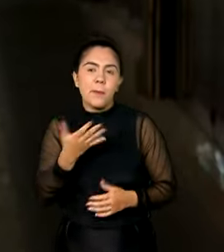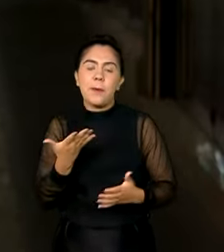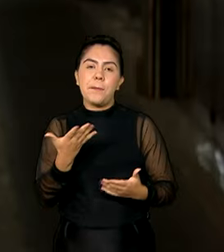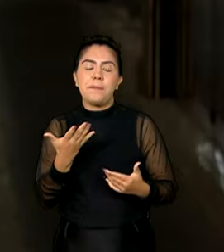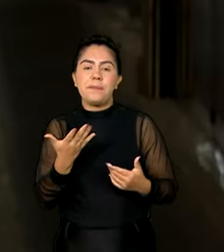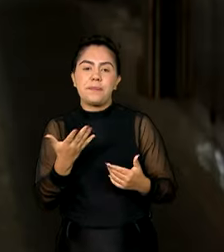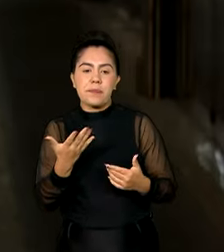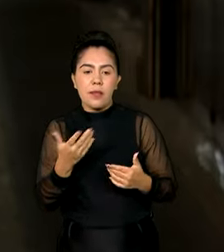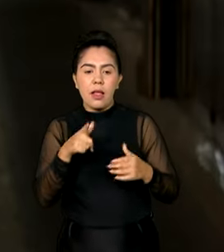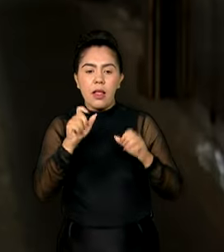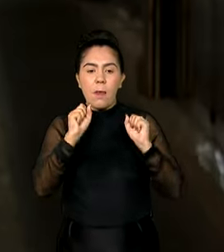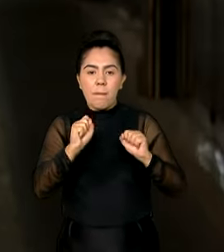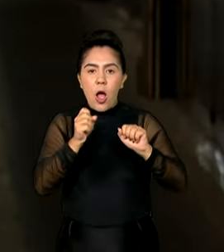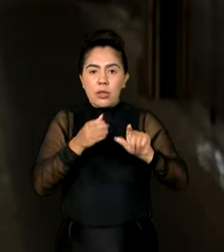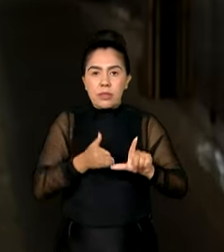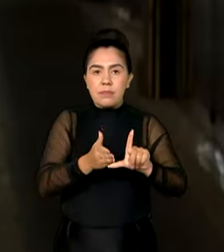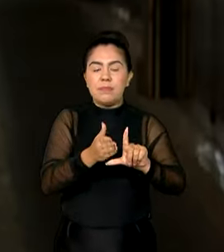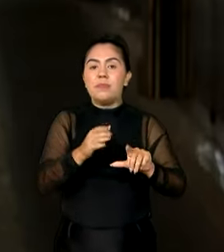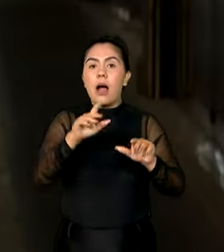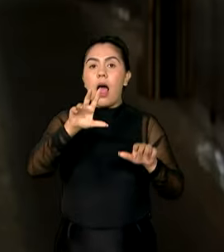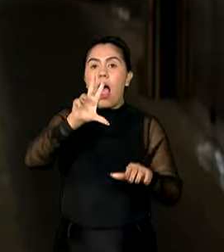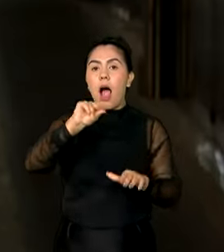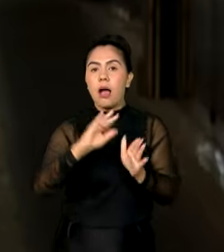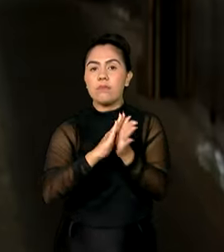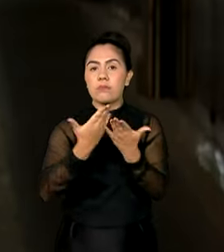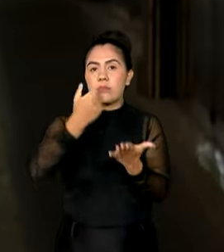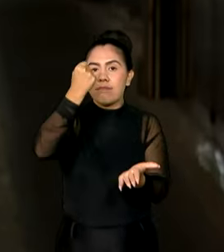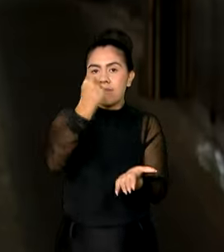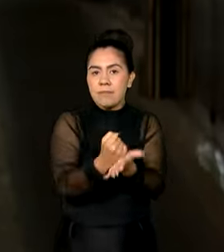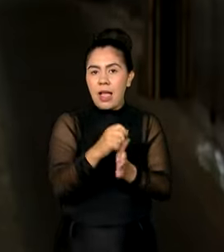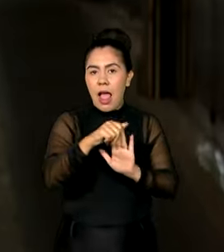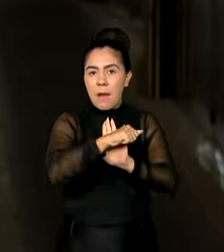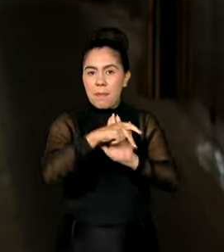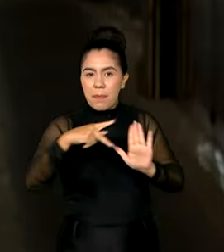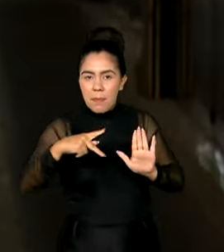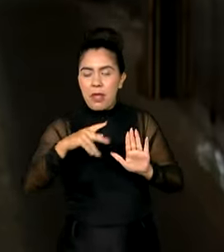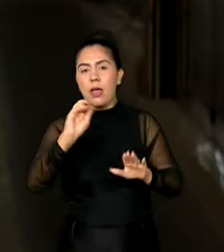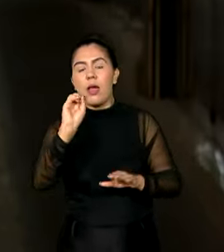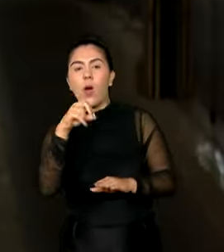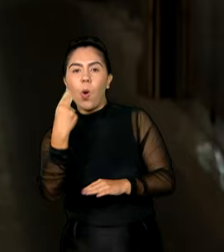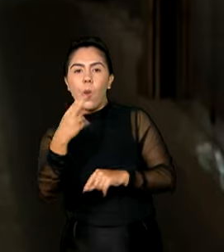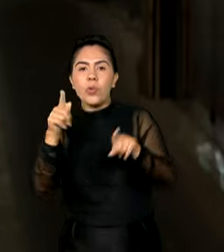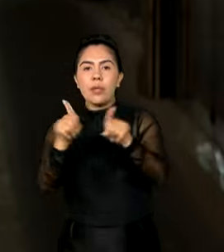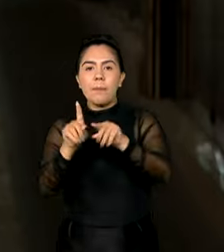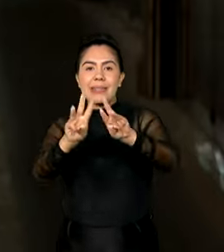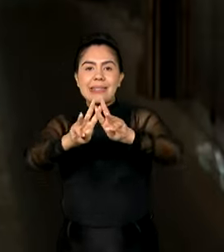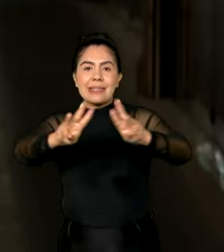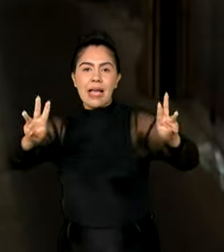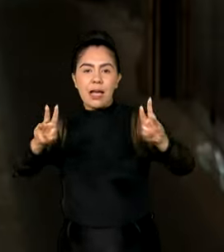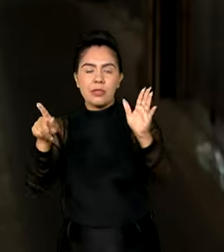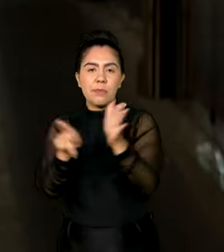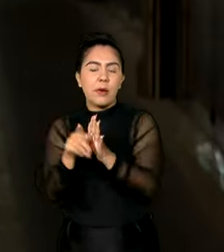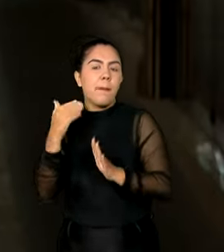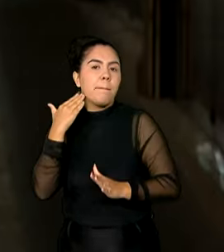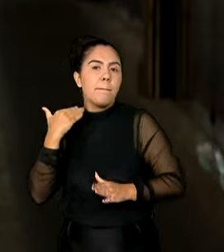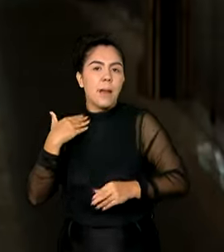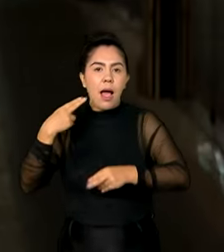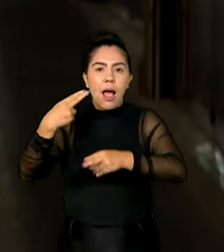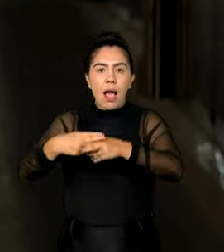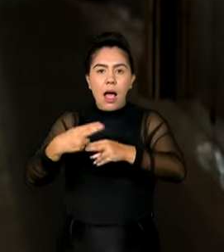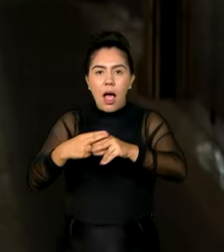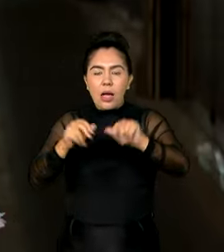a primeira página da carteira de trabalho ou também de forma digital, por meio do site da Caixa na aba